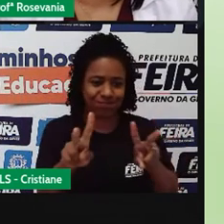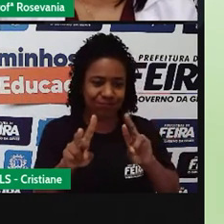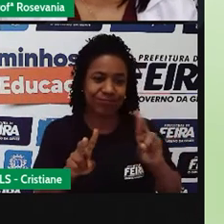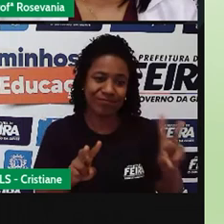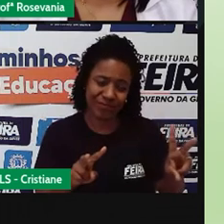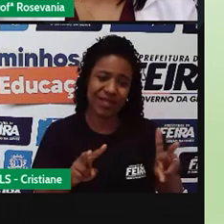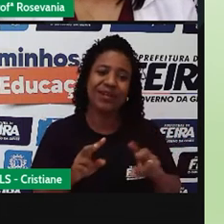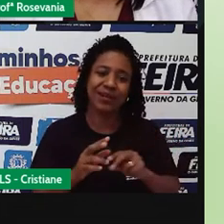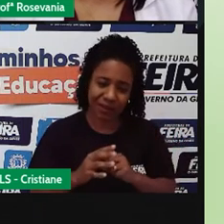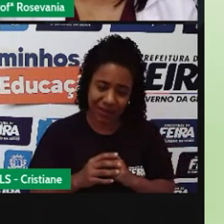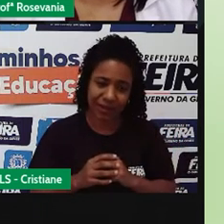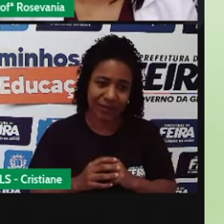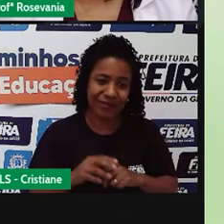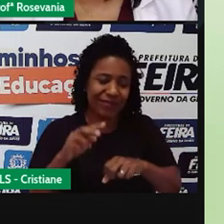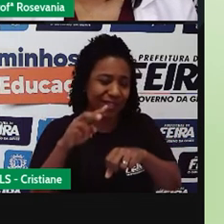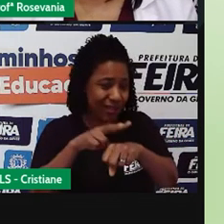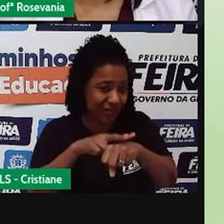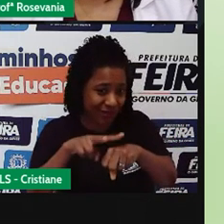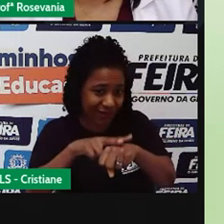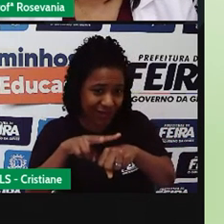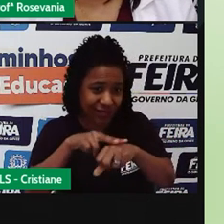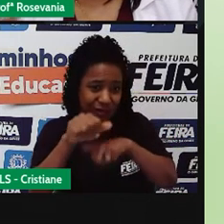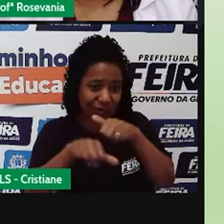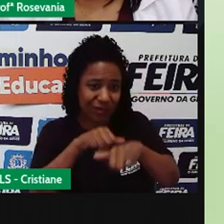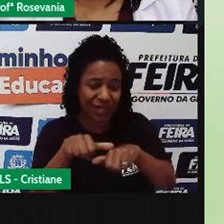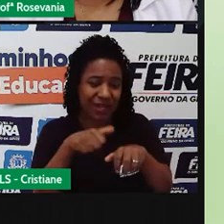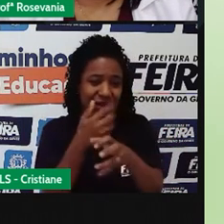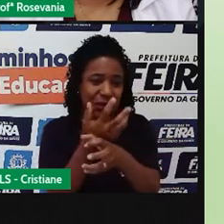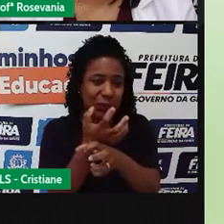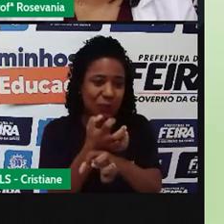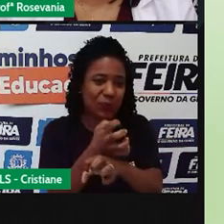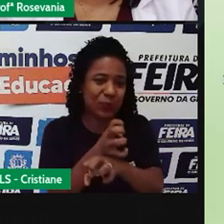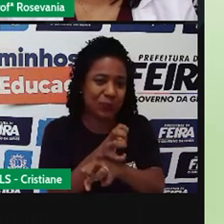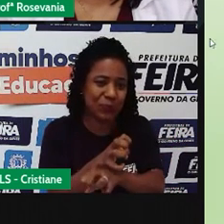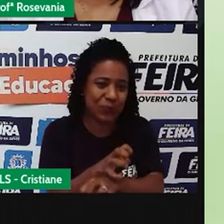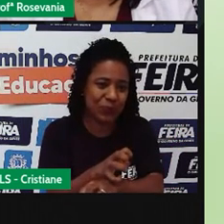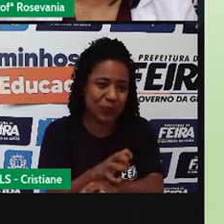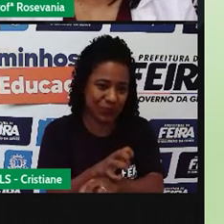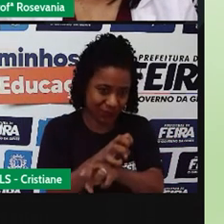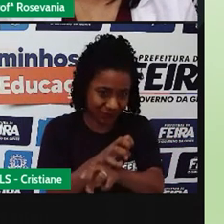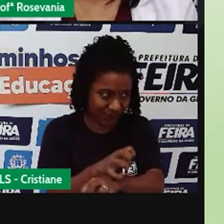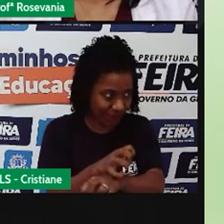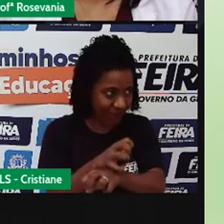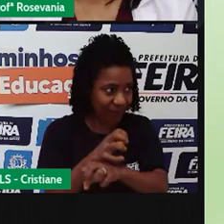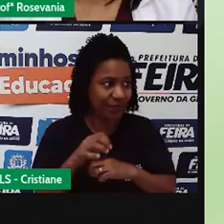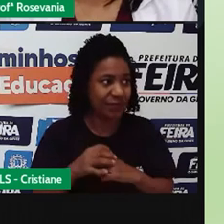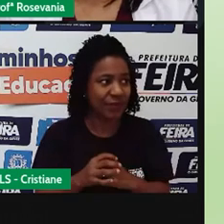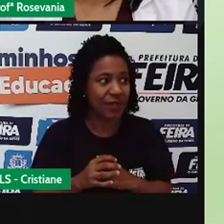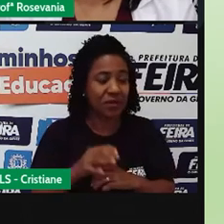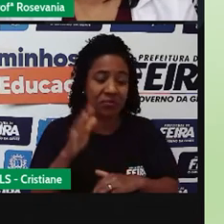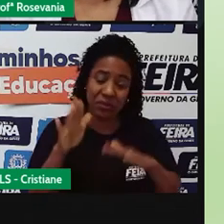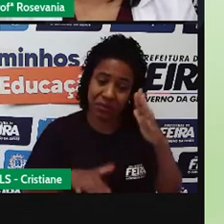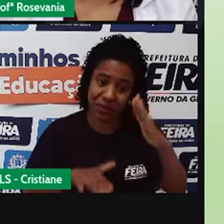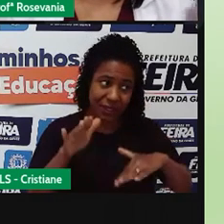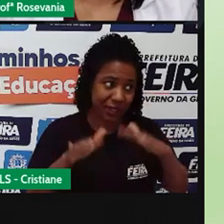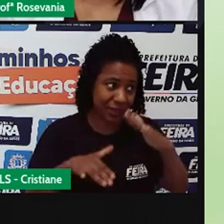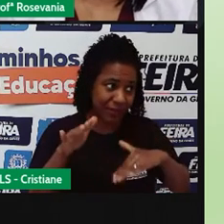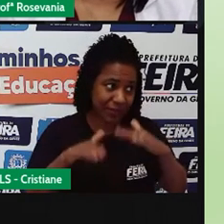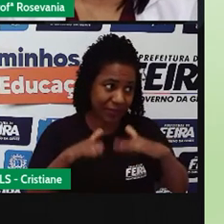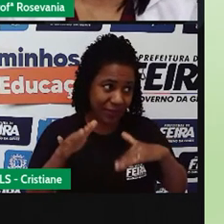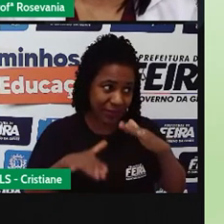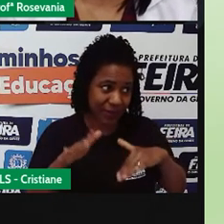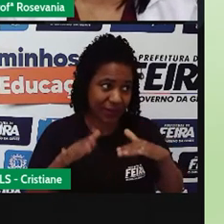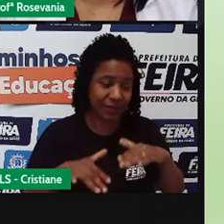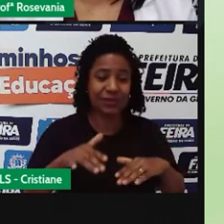vai estar verdinho, já vai estar, né, mais seco, ou até mesmo perder parte, né, dessa vegetação. A depender do relevo, que aí